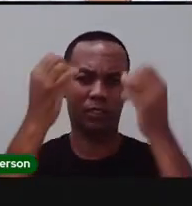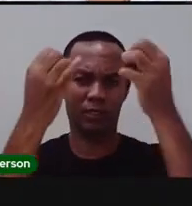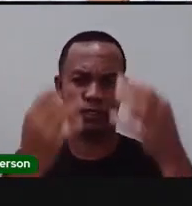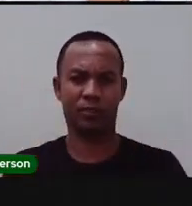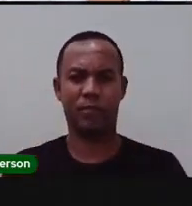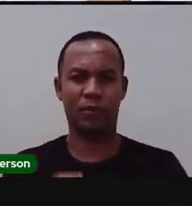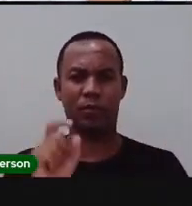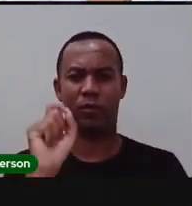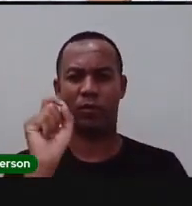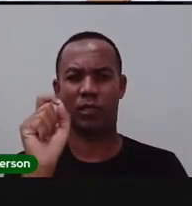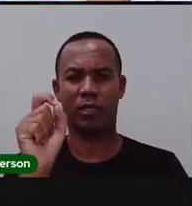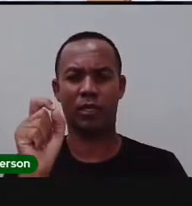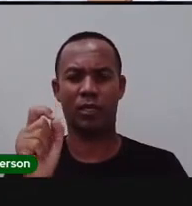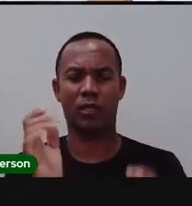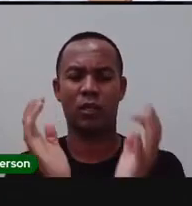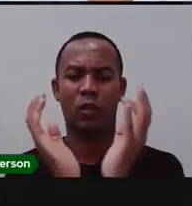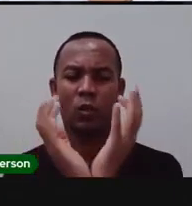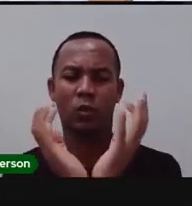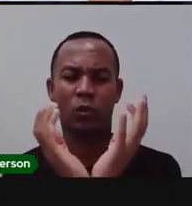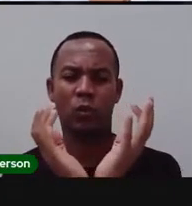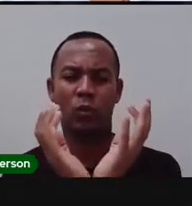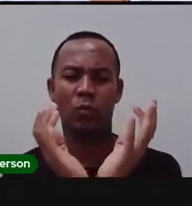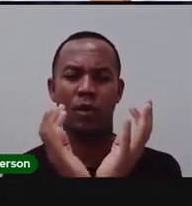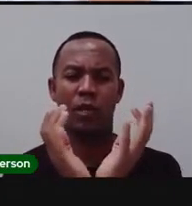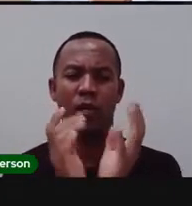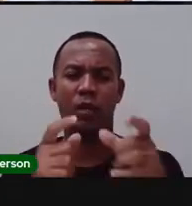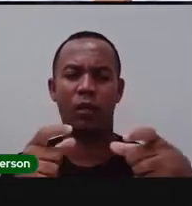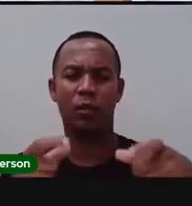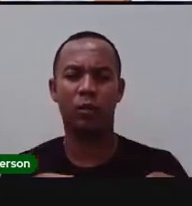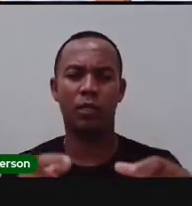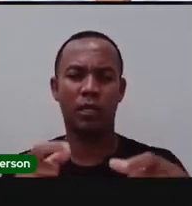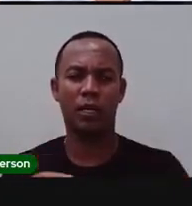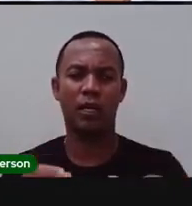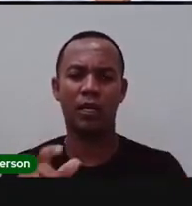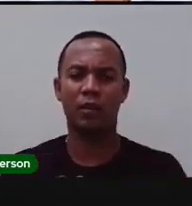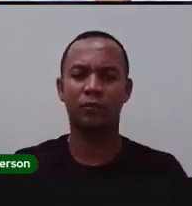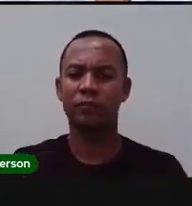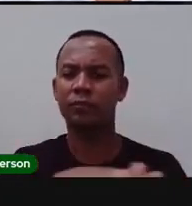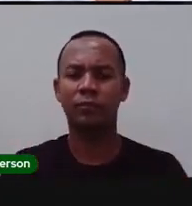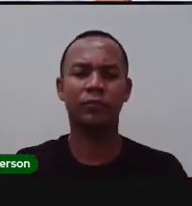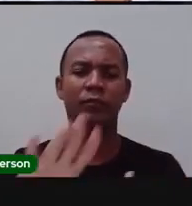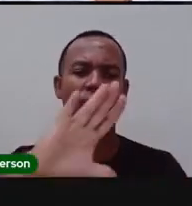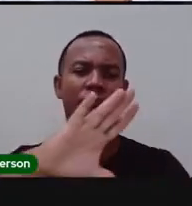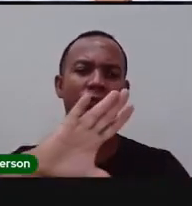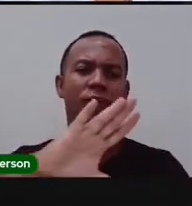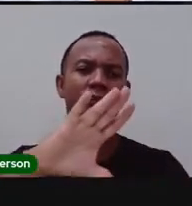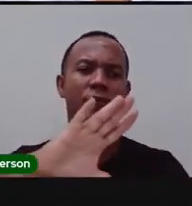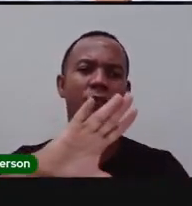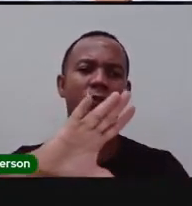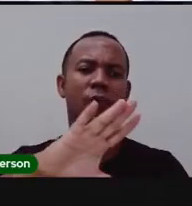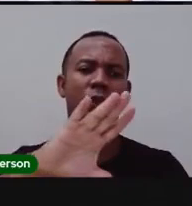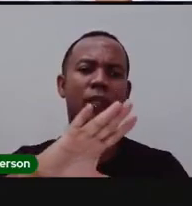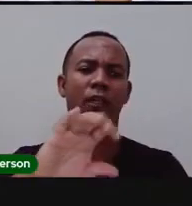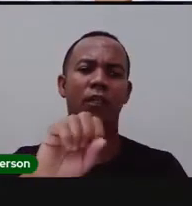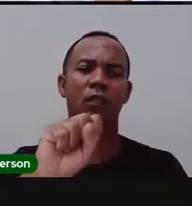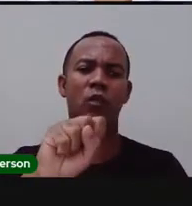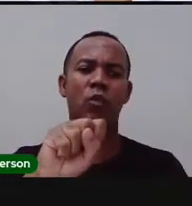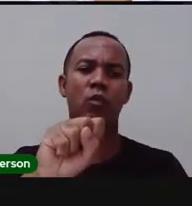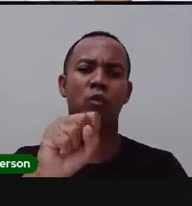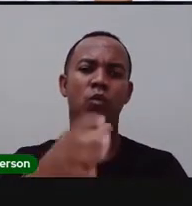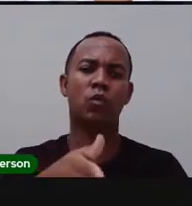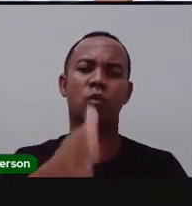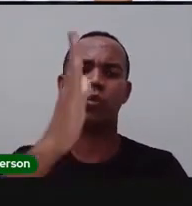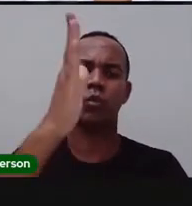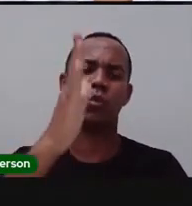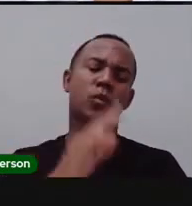vocês que o Tomba ficaria, ficava onde? Na área, ó, localizada para o sul da cidade.